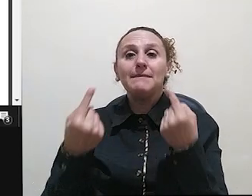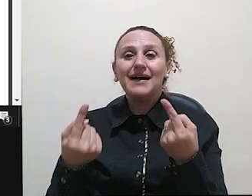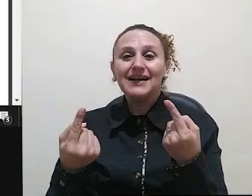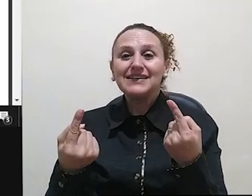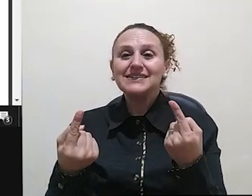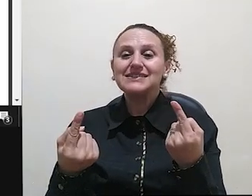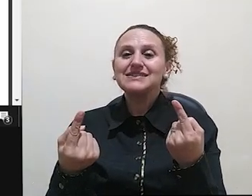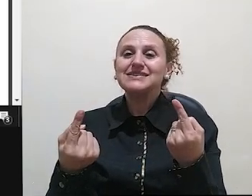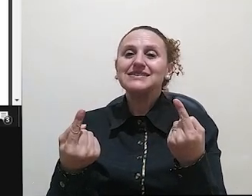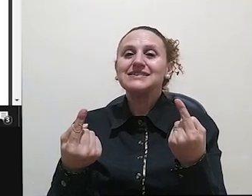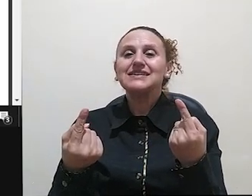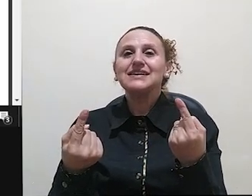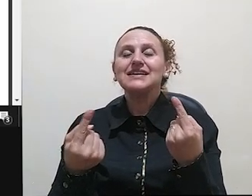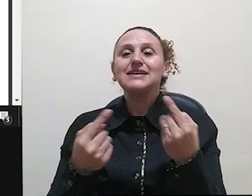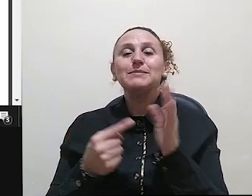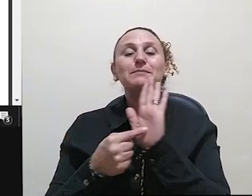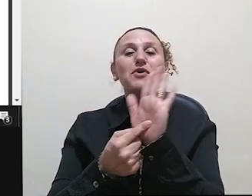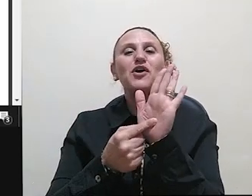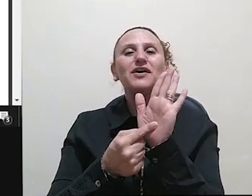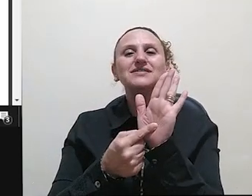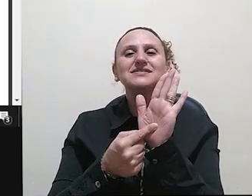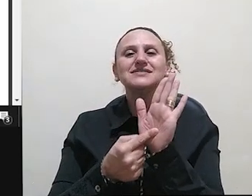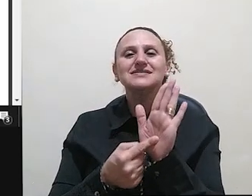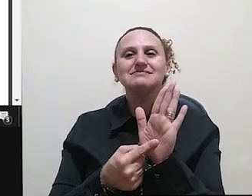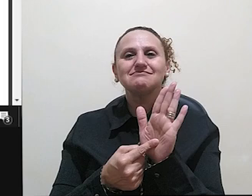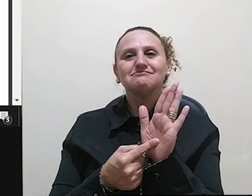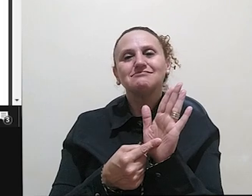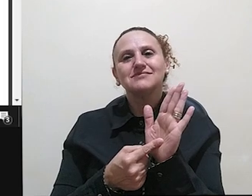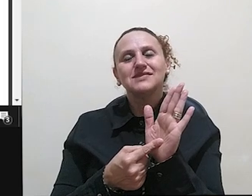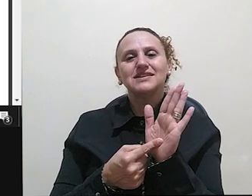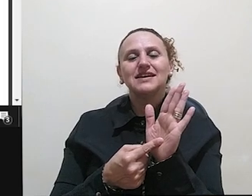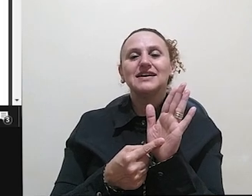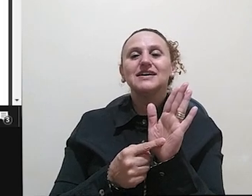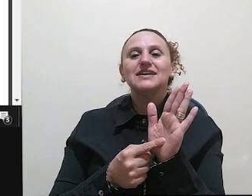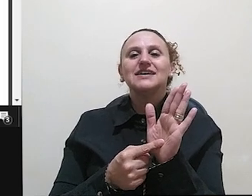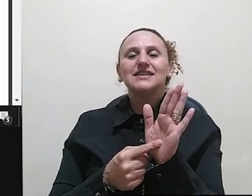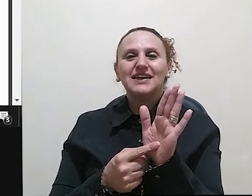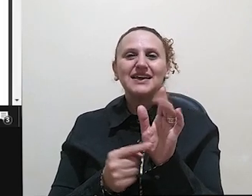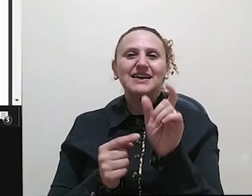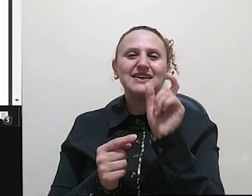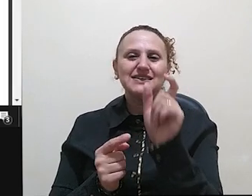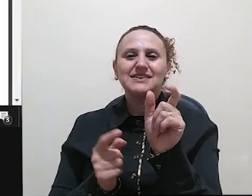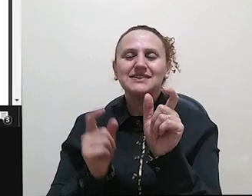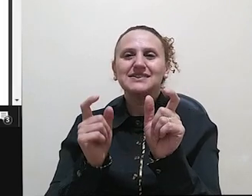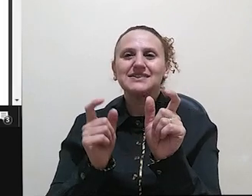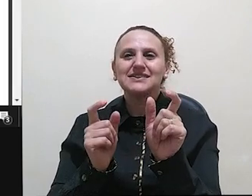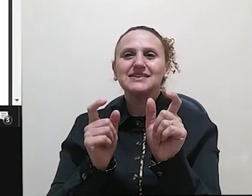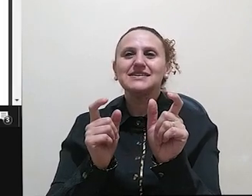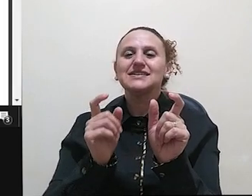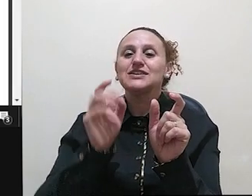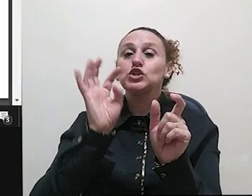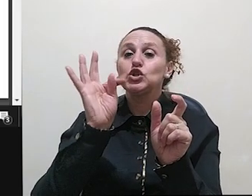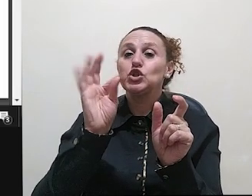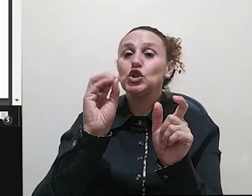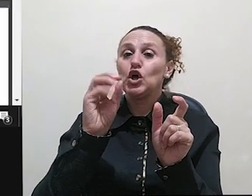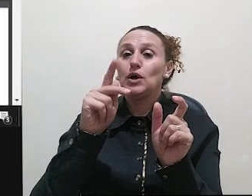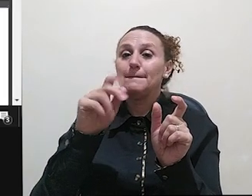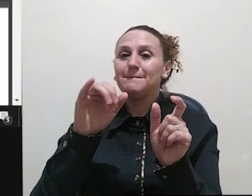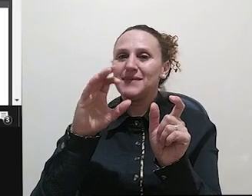para o futuro de uma maneira diferente, utilizando essa expressão, né? Novamente, nesse ponto, o tópico seguinte.